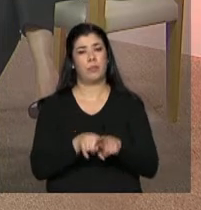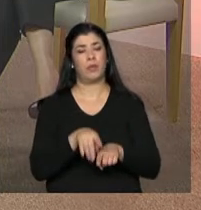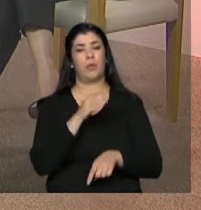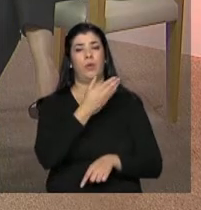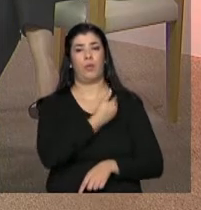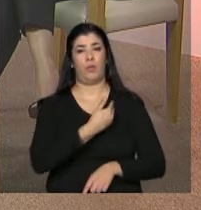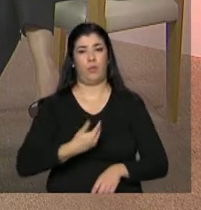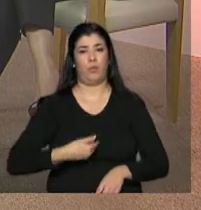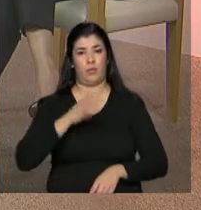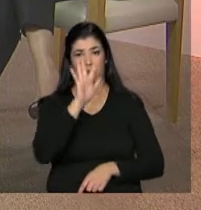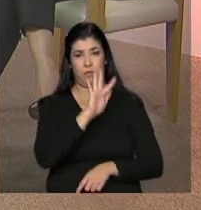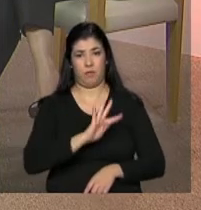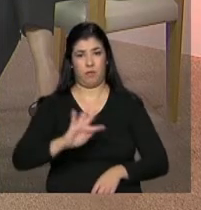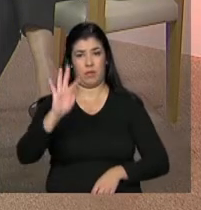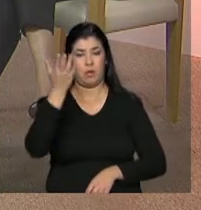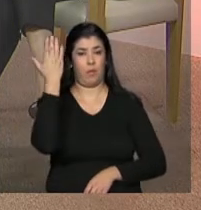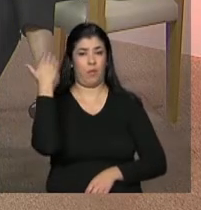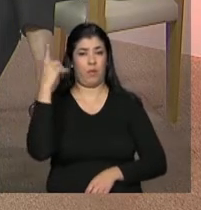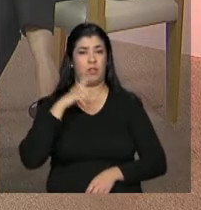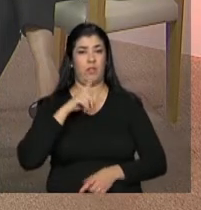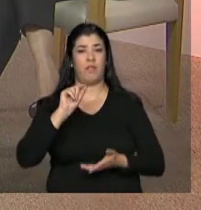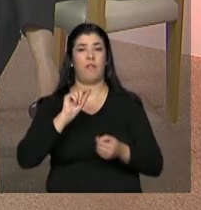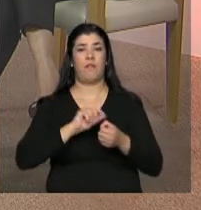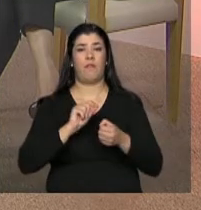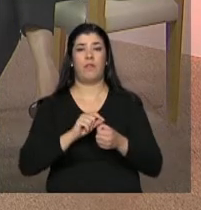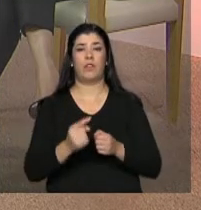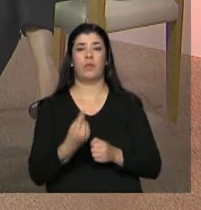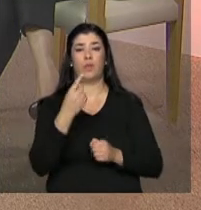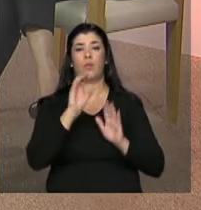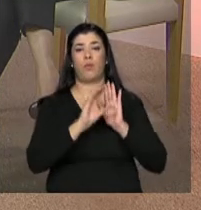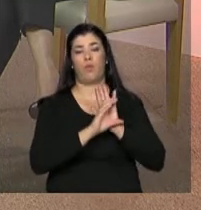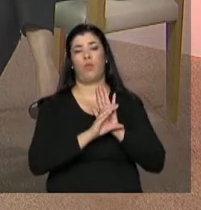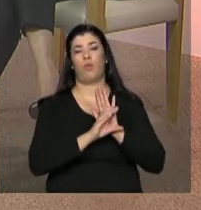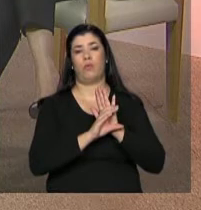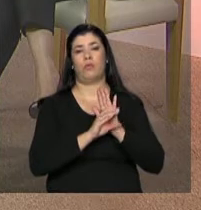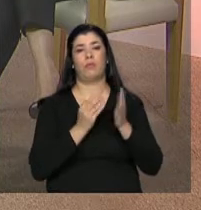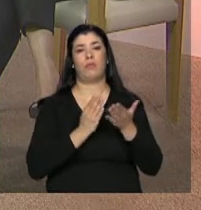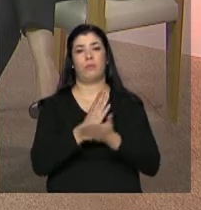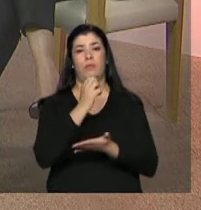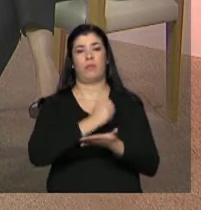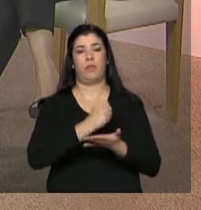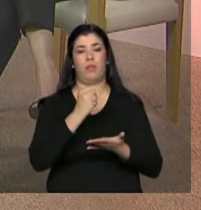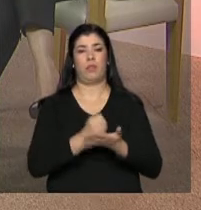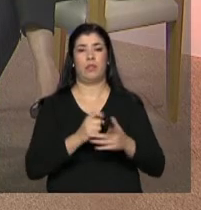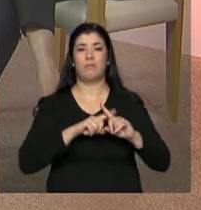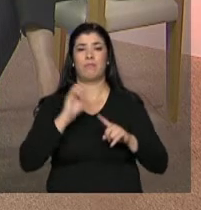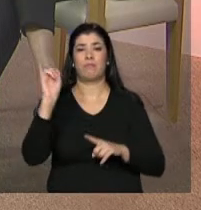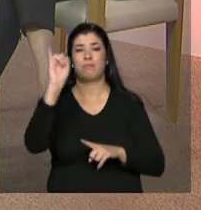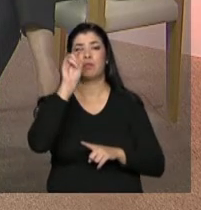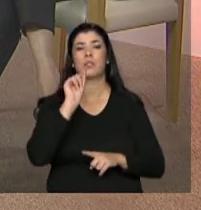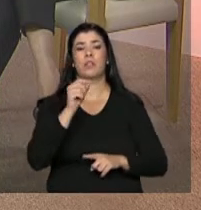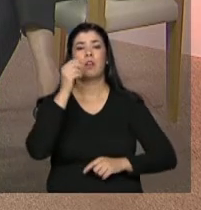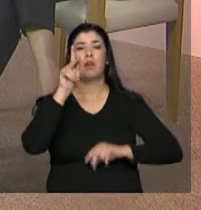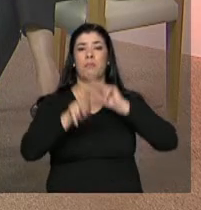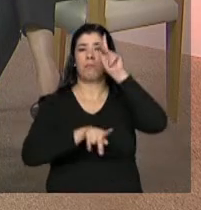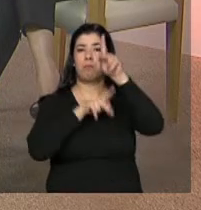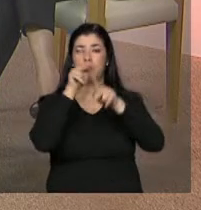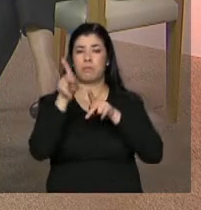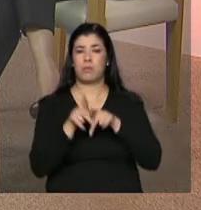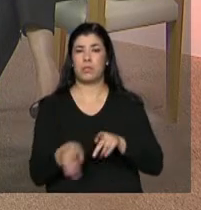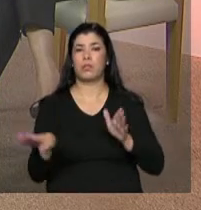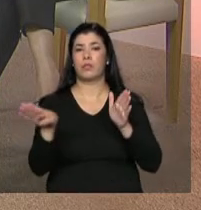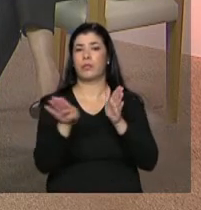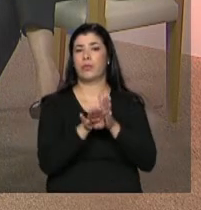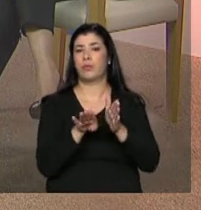fez um concurso, mas nós precisamos que todos os entes façam. É importante para a população que ela chegue para o